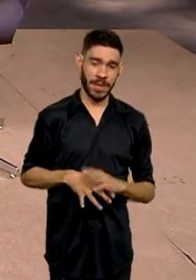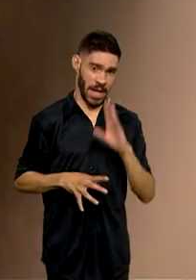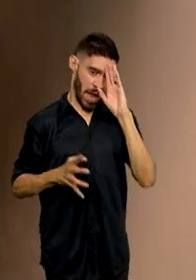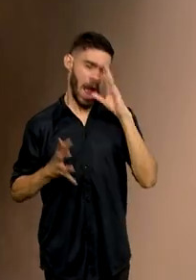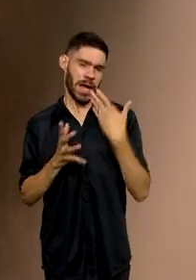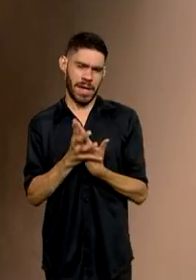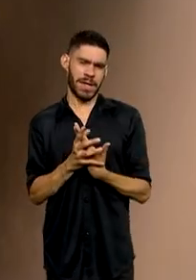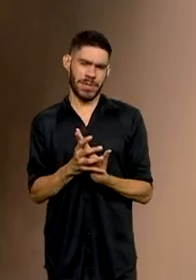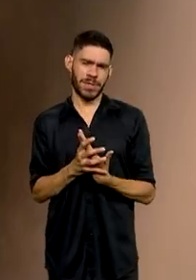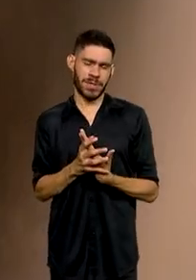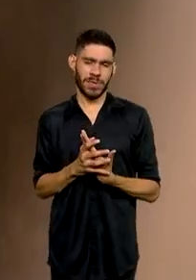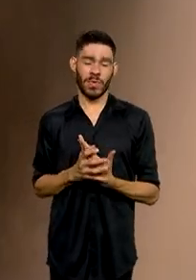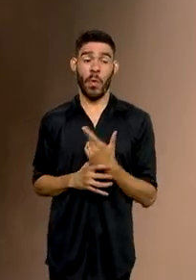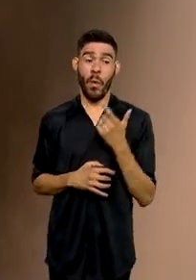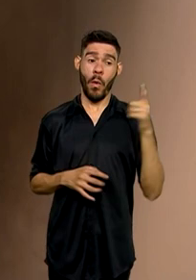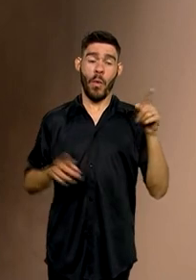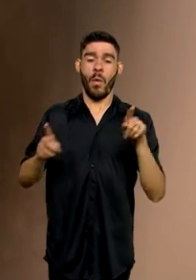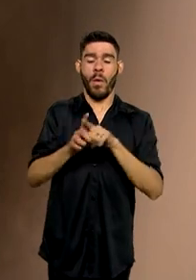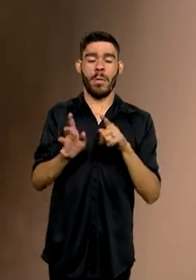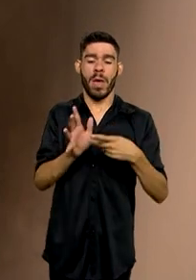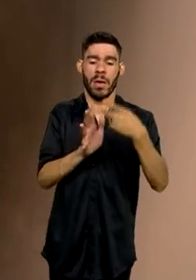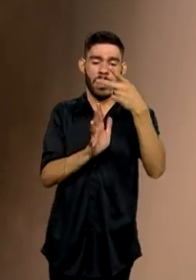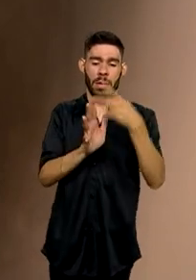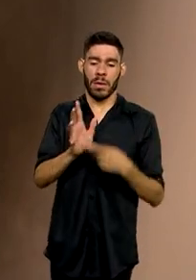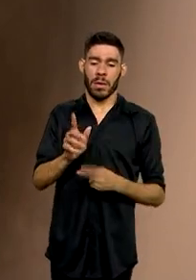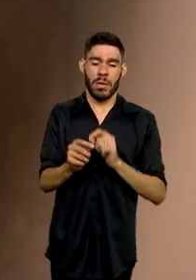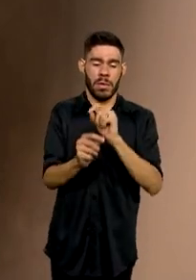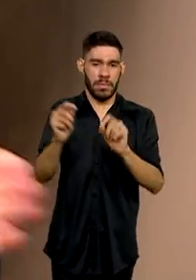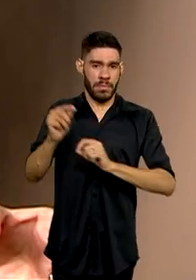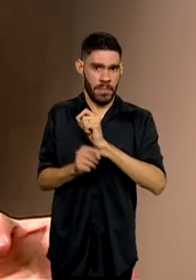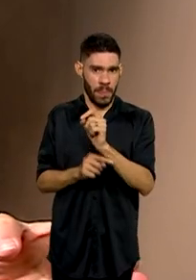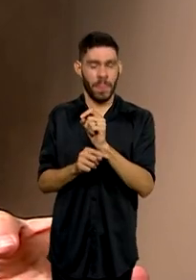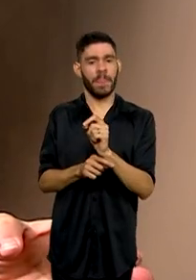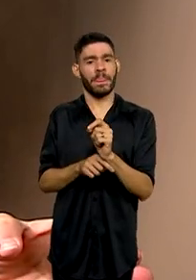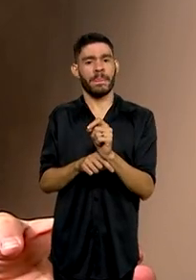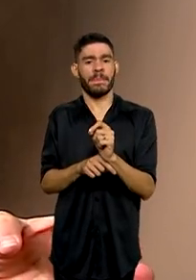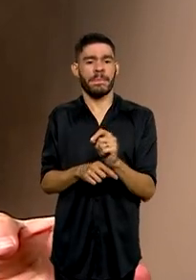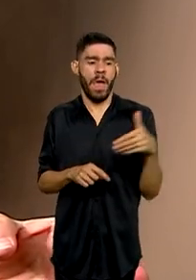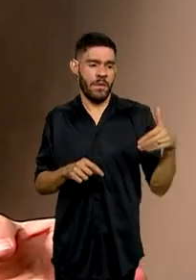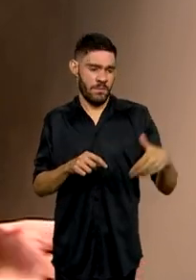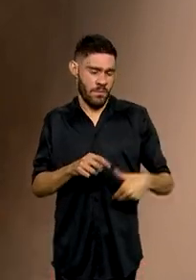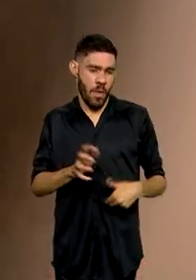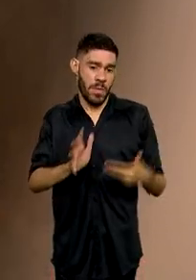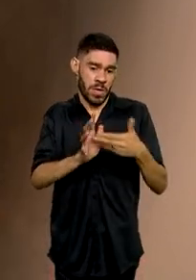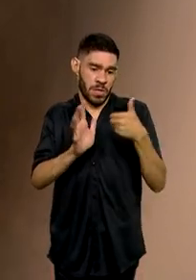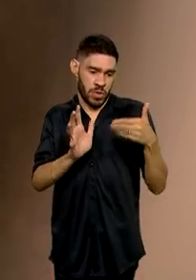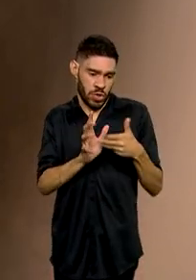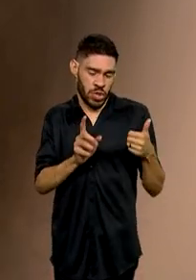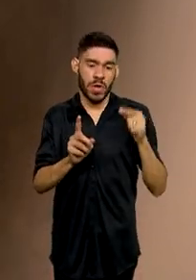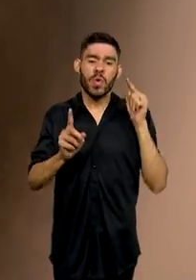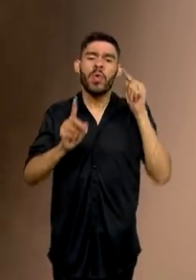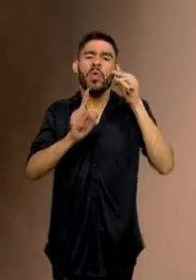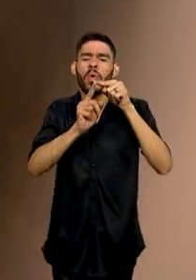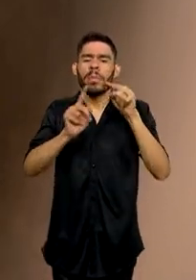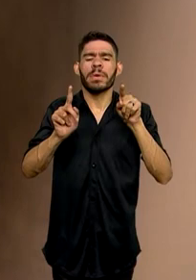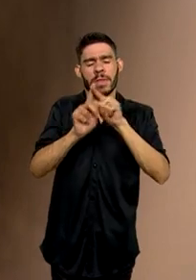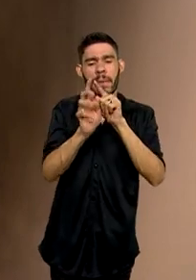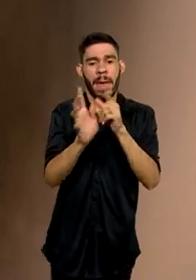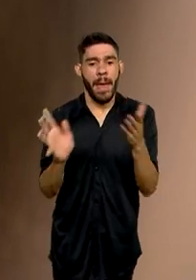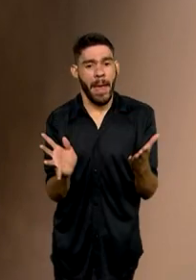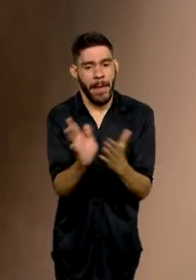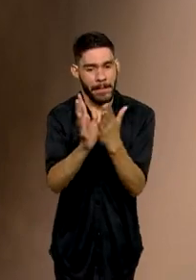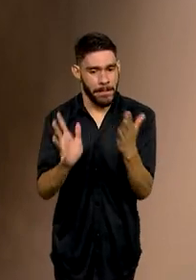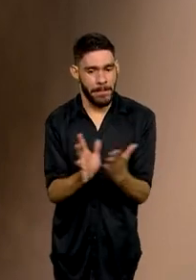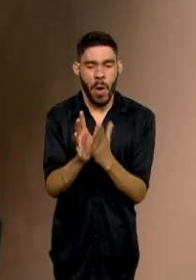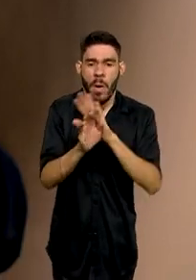muito nisso. E do outro lado, também, o programa, ele, além de tirar da fome, o objetivo é tirar da pobreza.